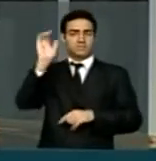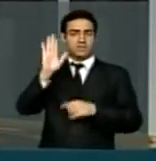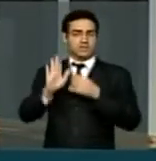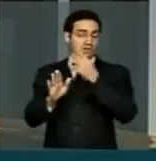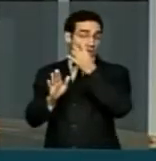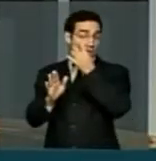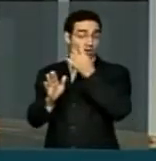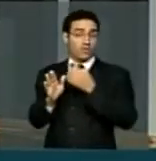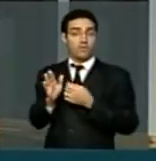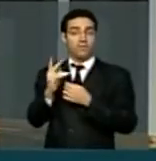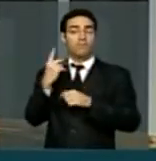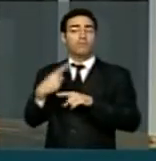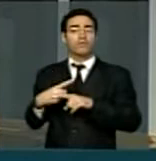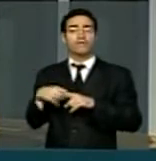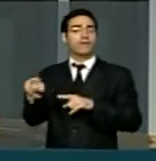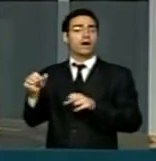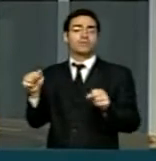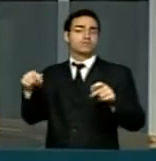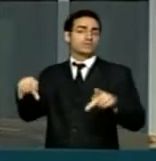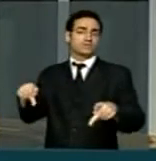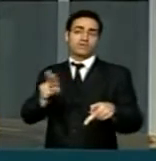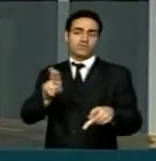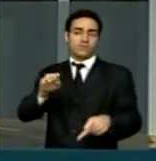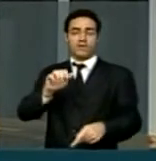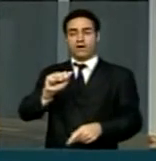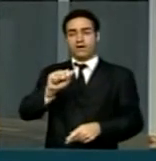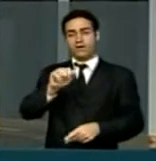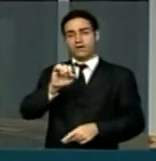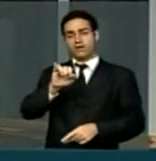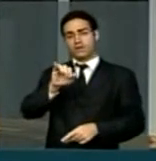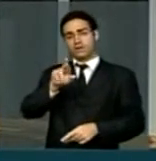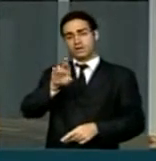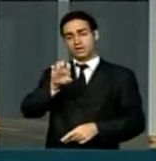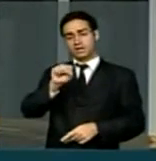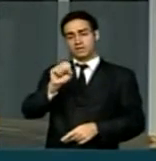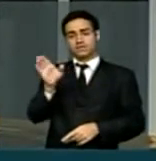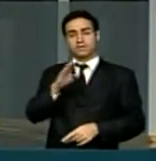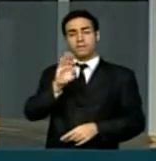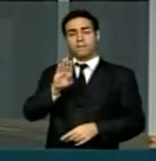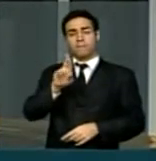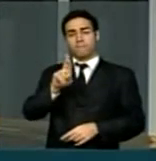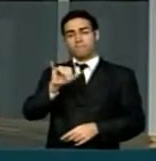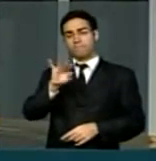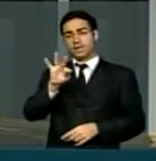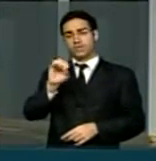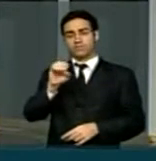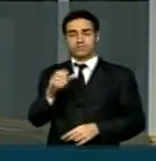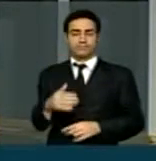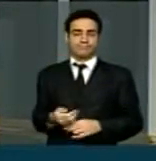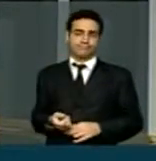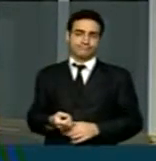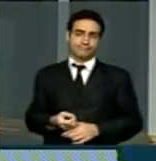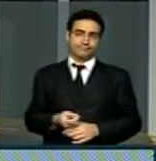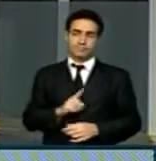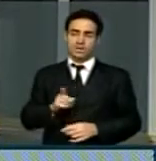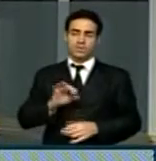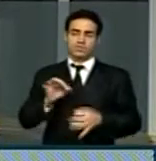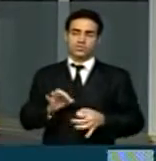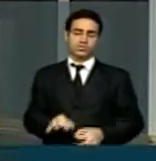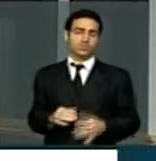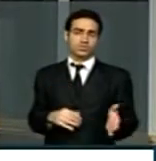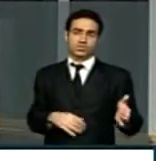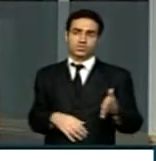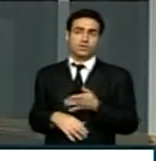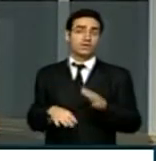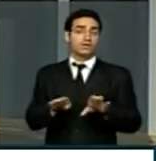o nosso Aires Brito. Não é justo. Assim como eu